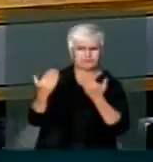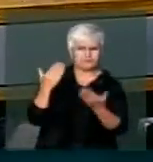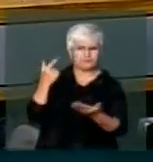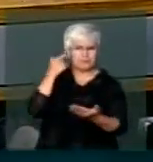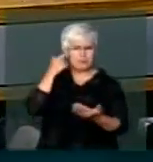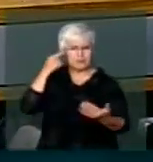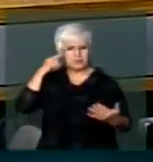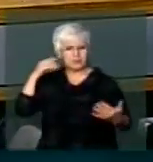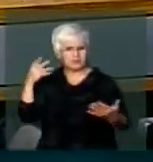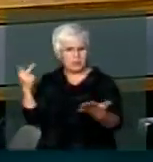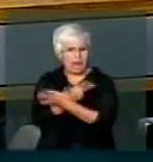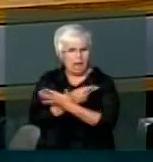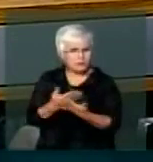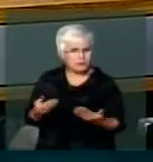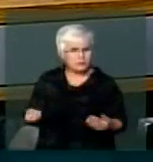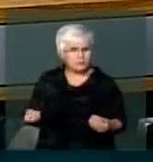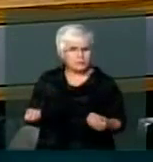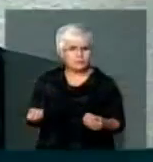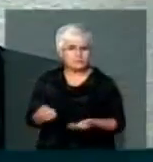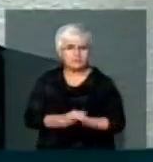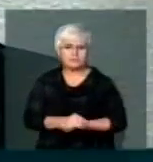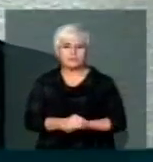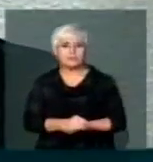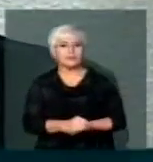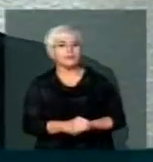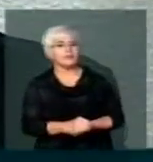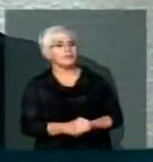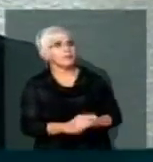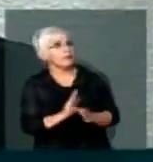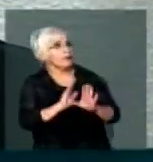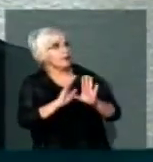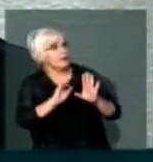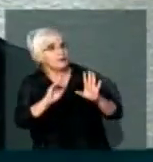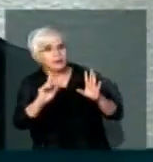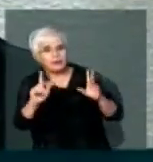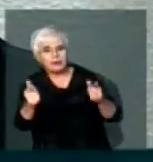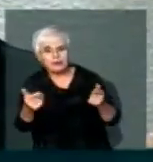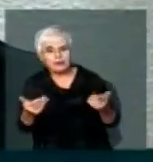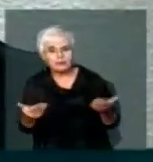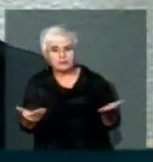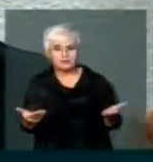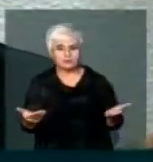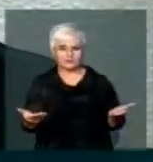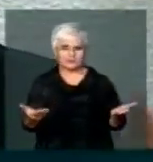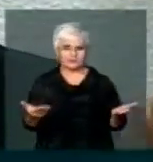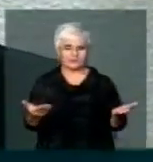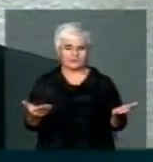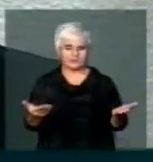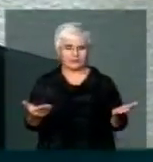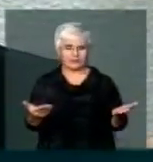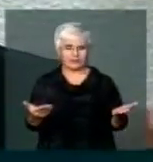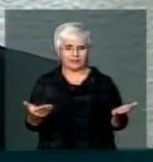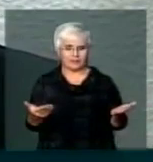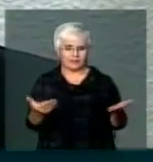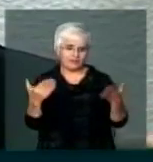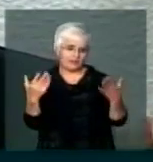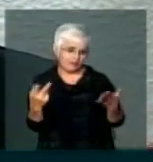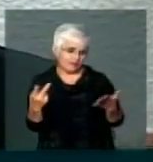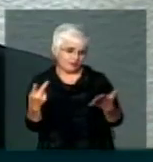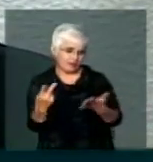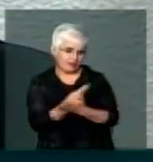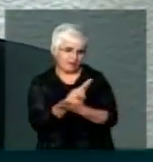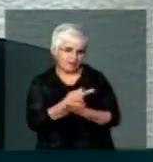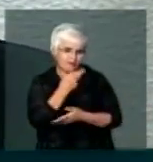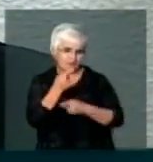sem nenhuma lógica? Não, que... Evidente que esse tipo de... De ilação